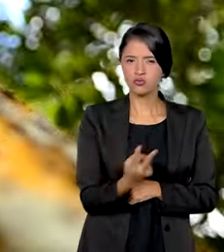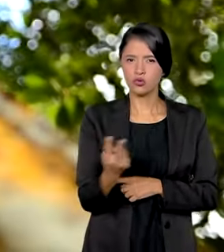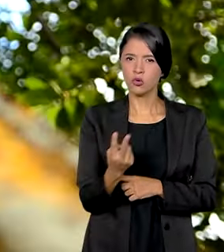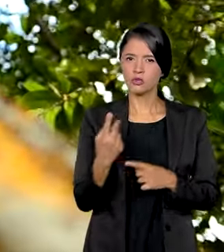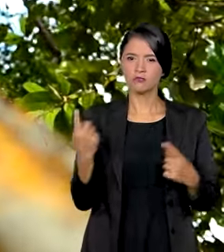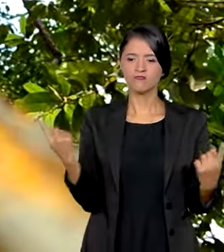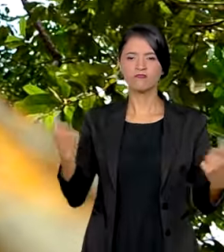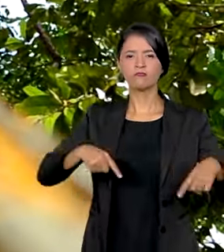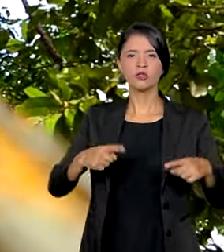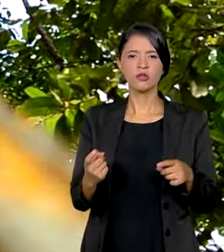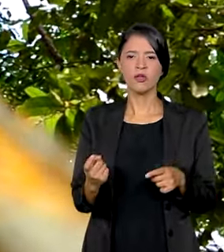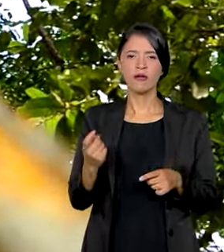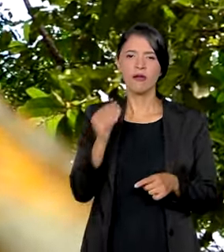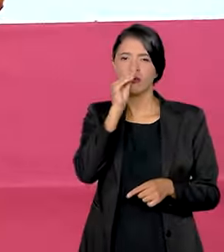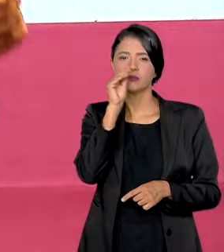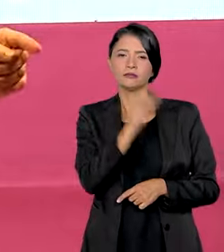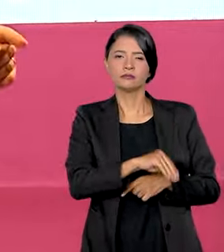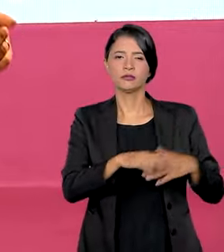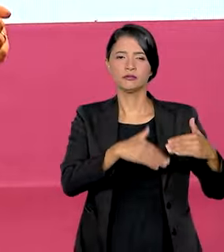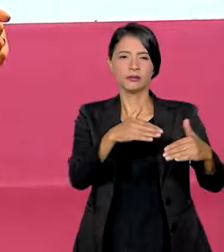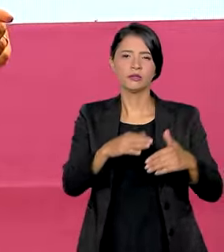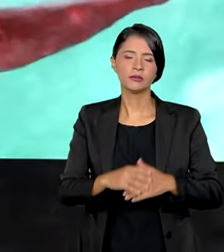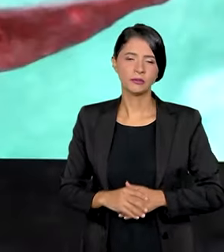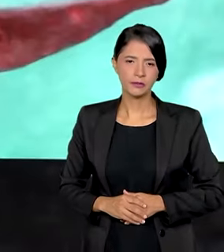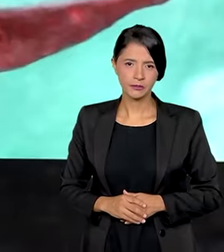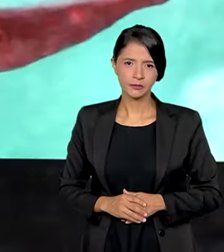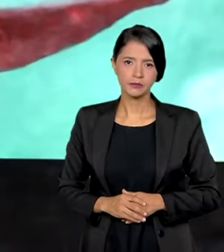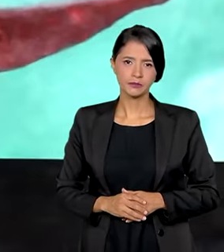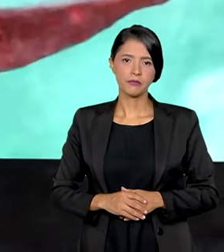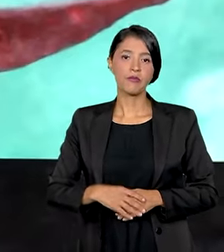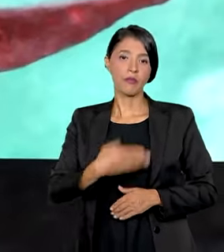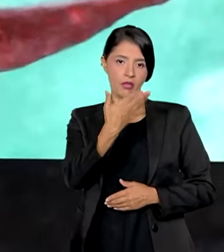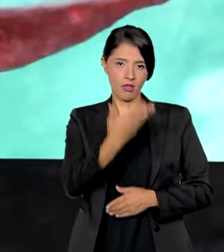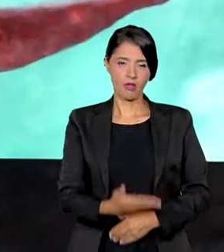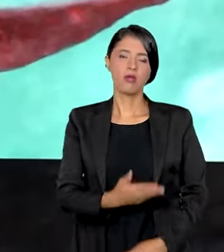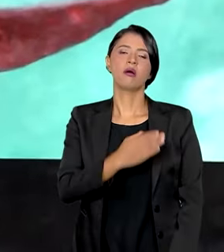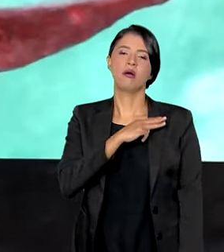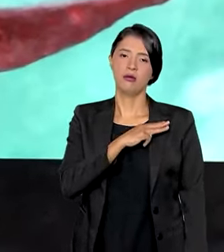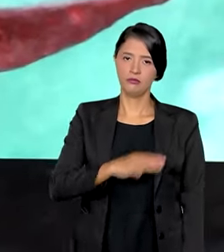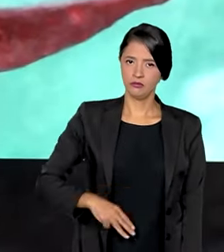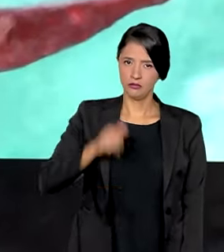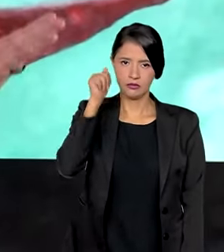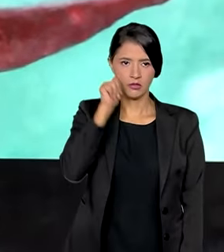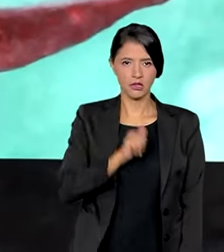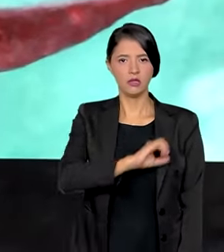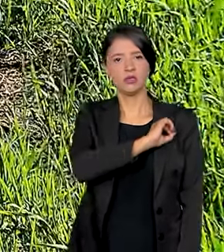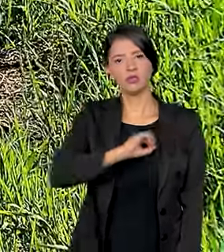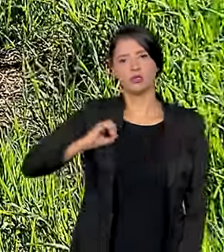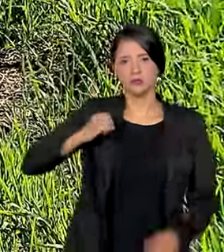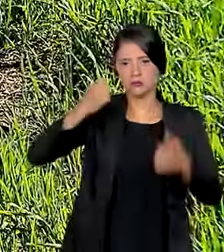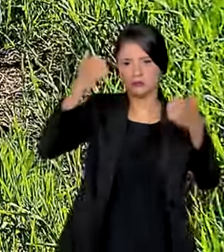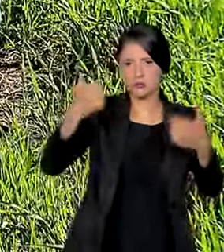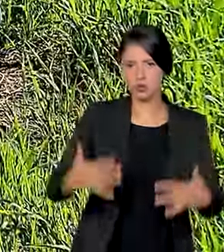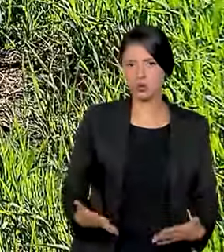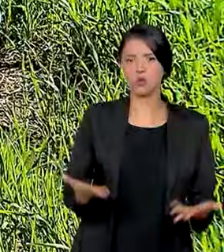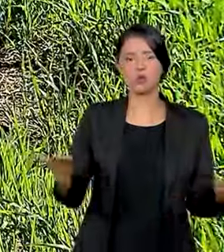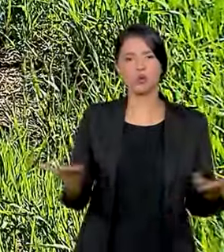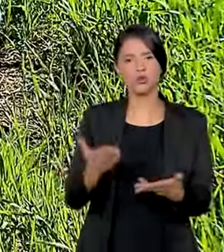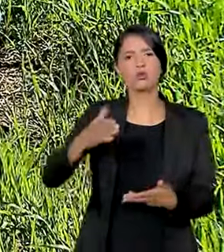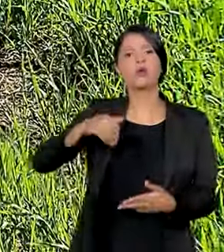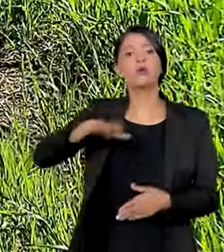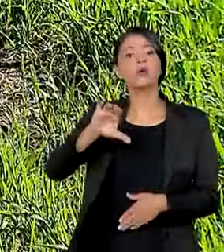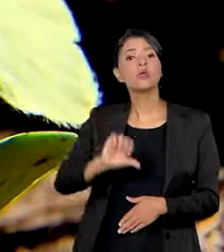voltar as costas para o desenvolvimento. A própria ministra Marina Silva disse hoje num evento que mais de